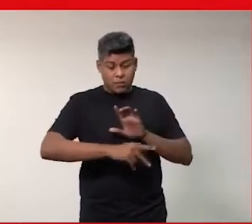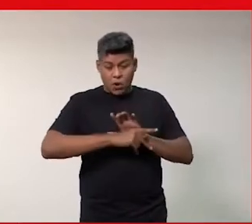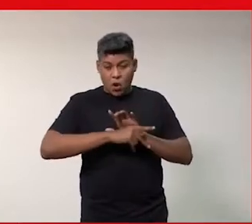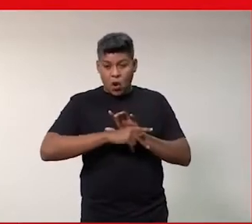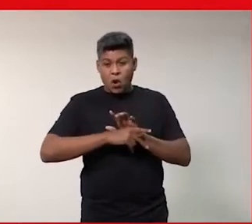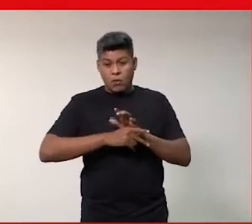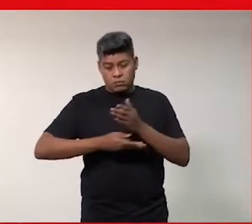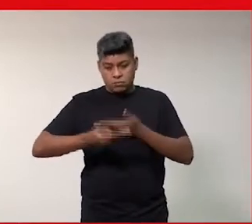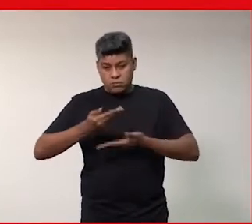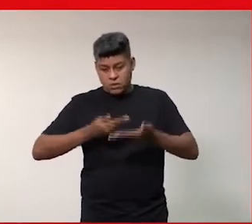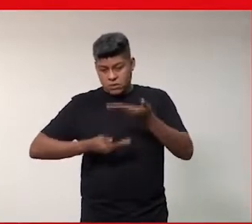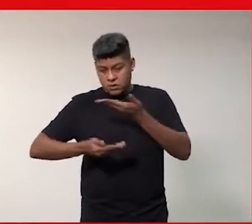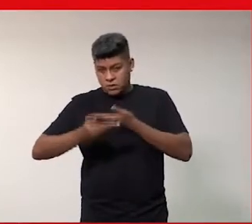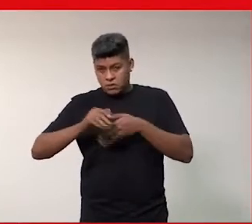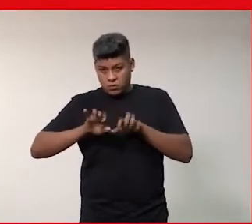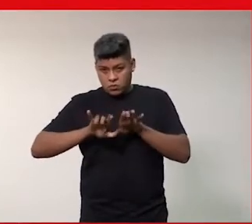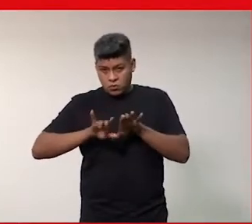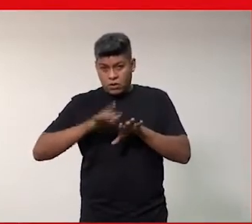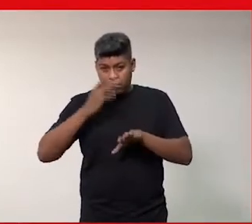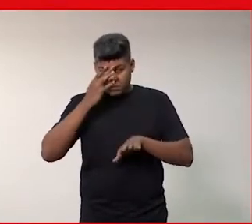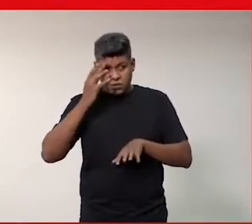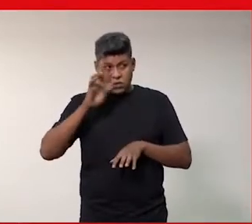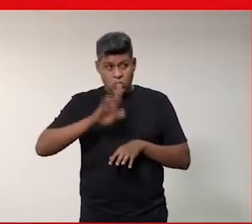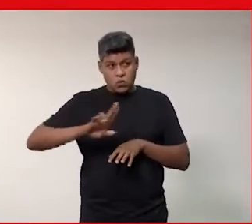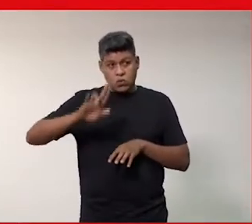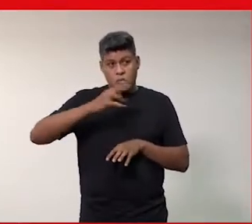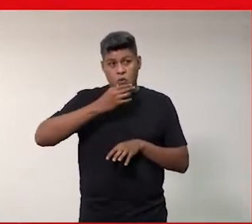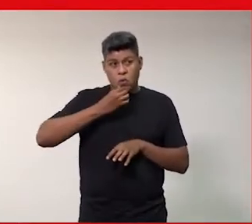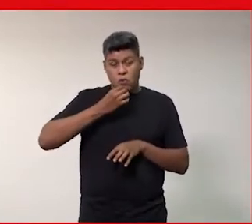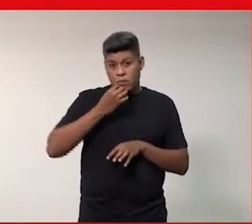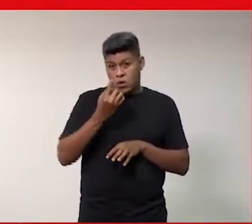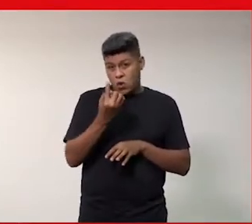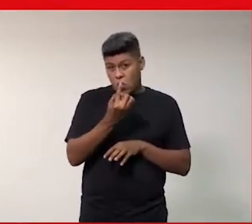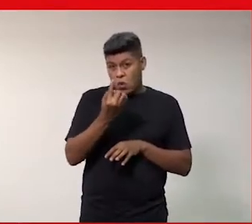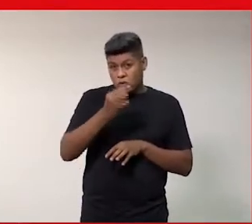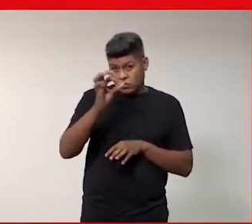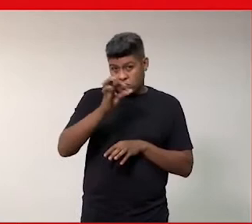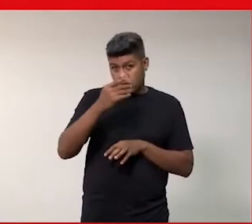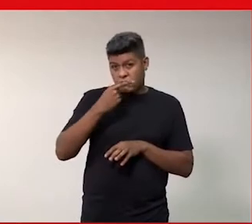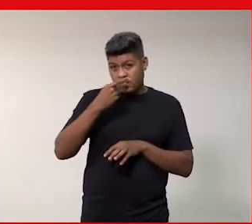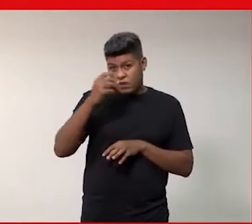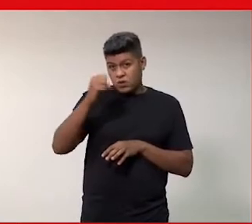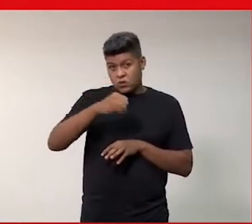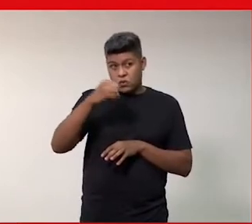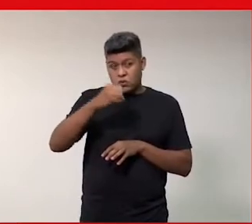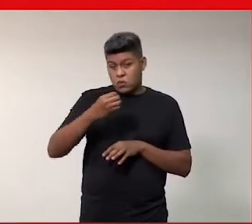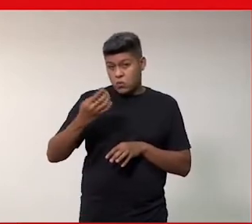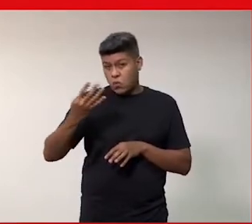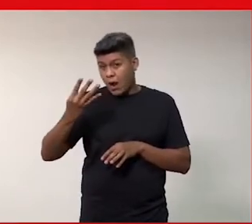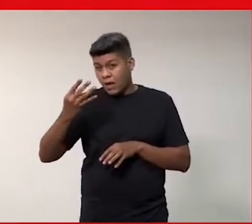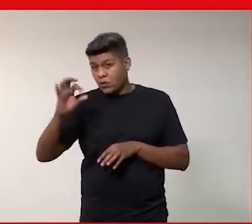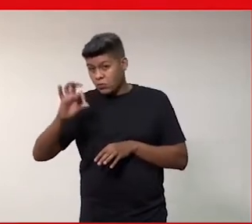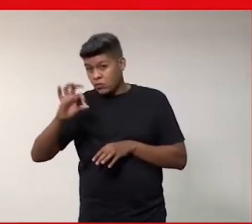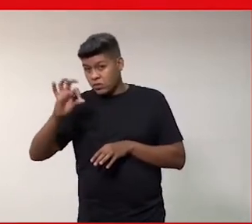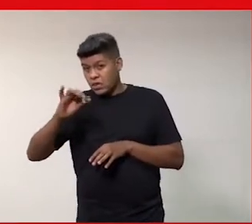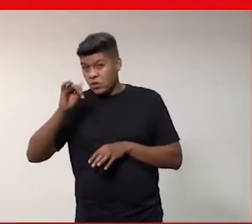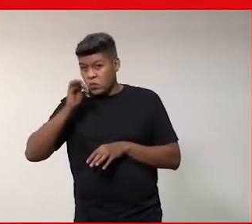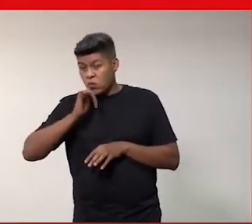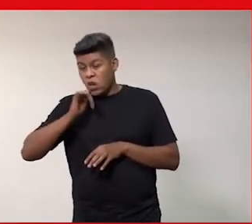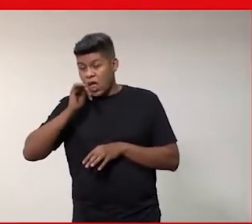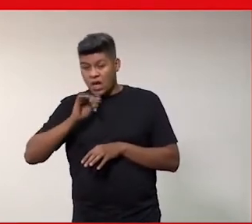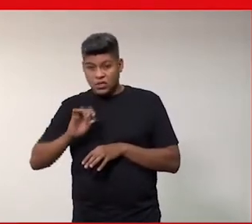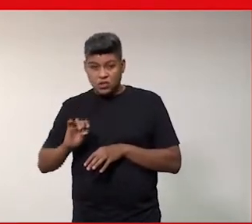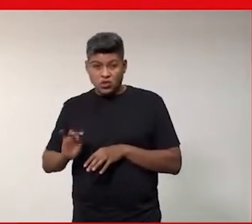E aí, dos usuários masculinos, 11% falaram que sim, conta 4% apenas das